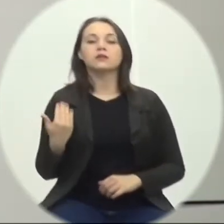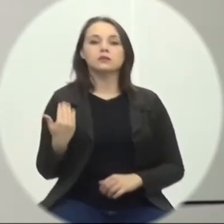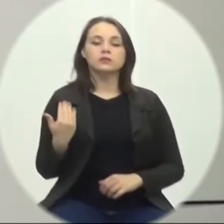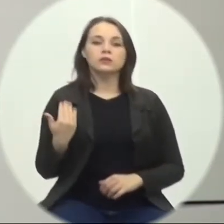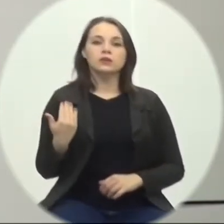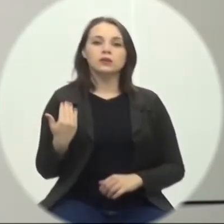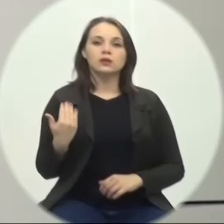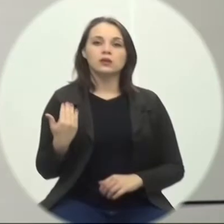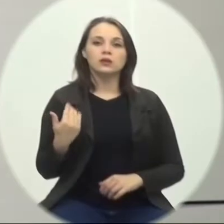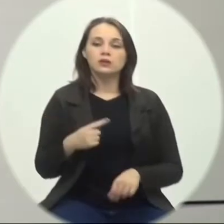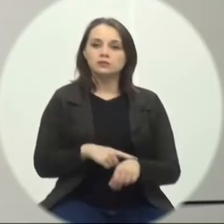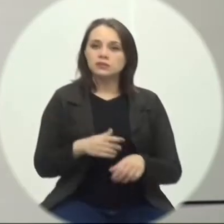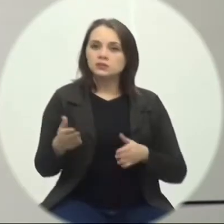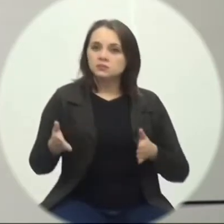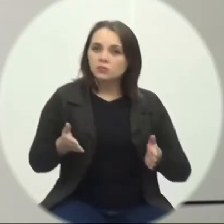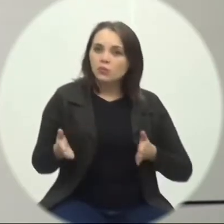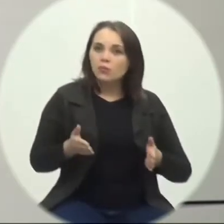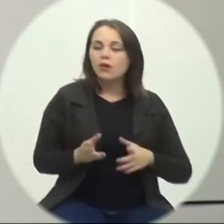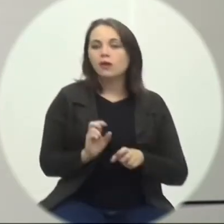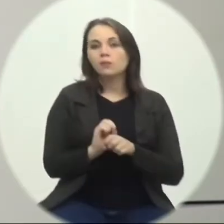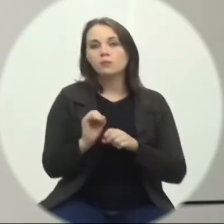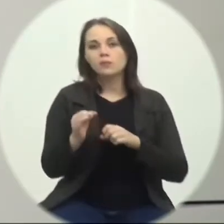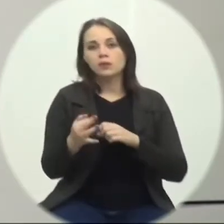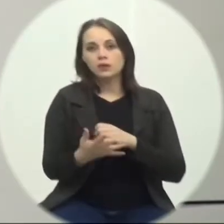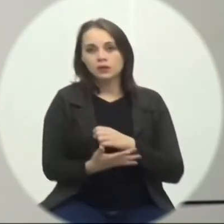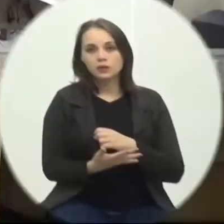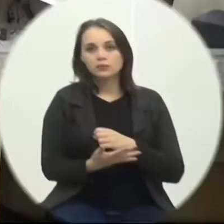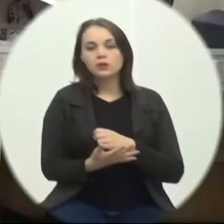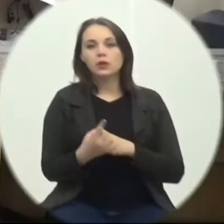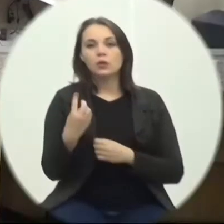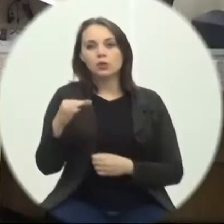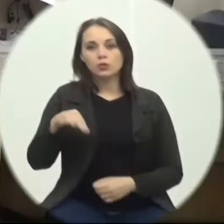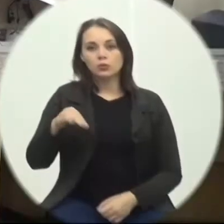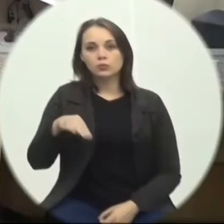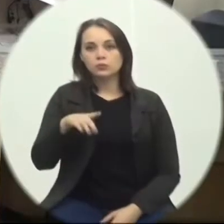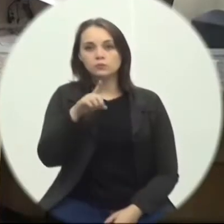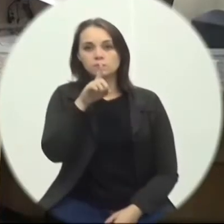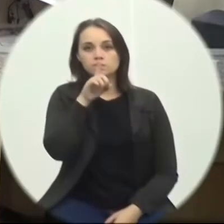momento de pandemia. Estão conseguindo, de solicitar, um minuto de silêncio.